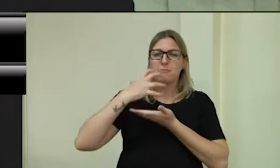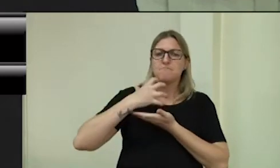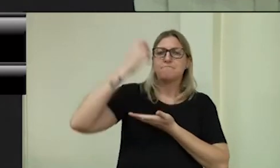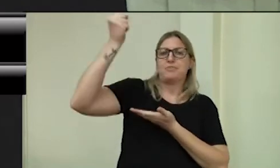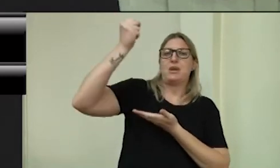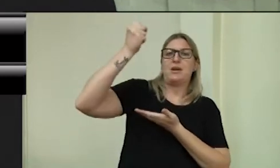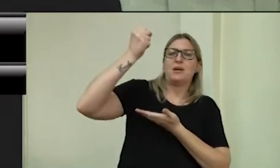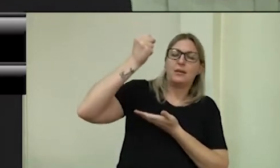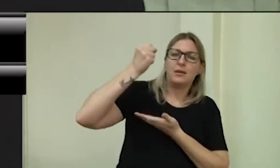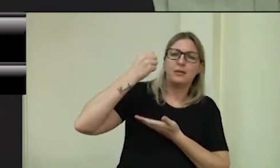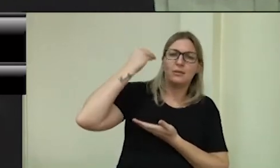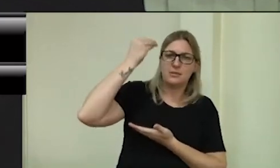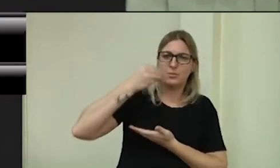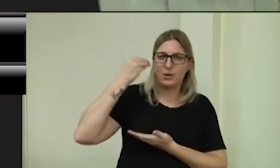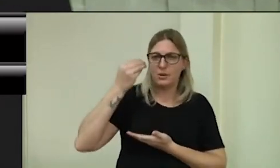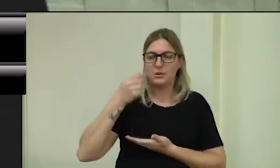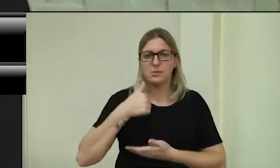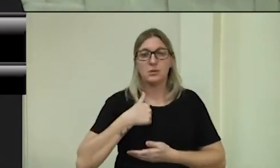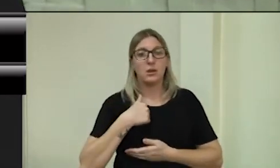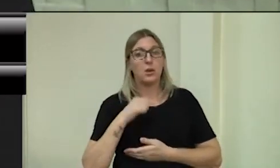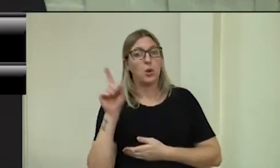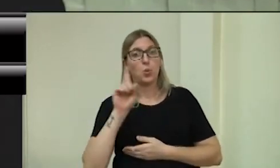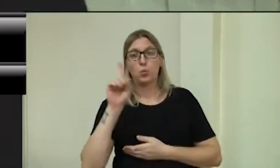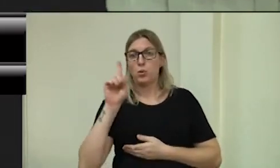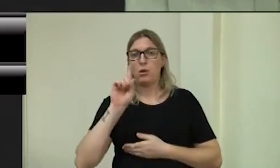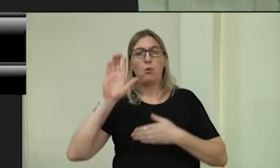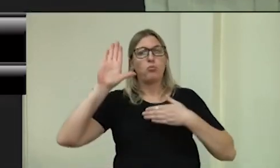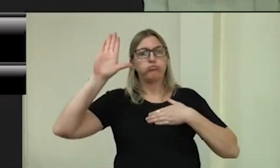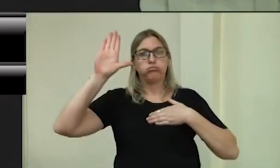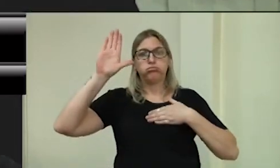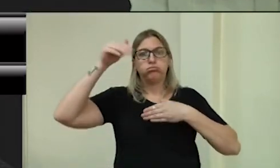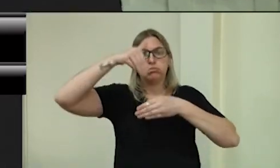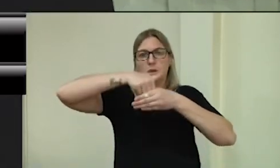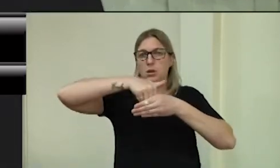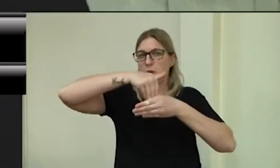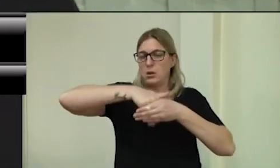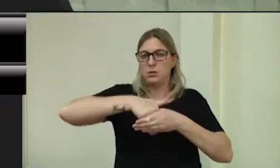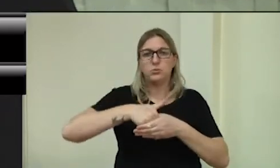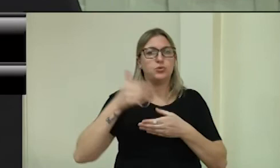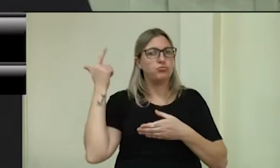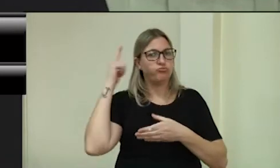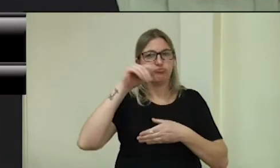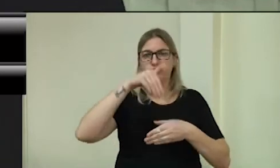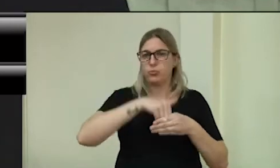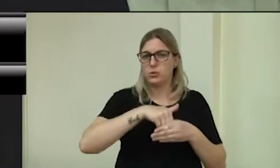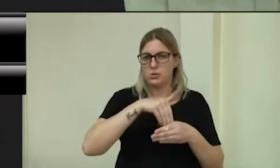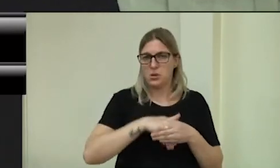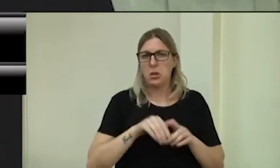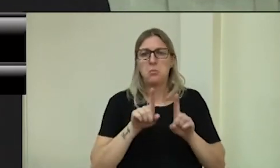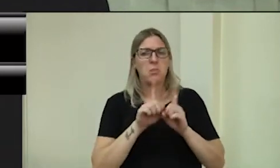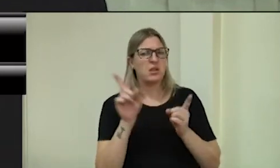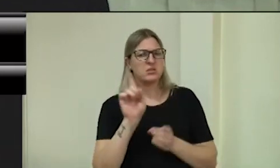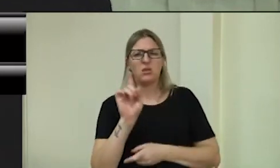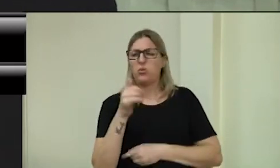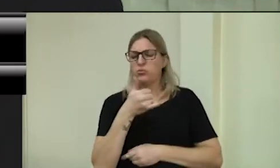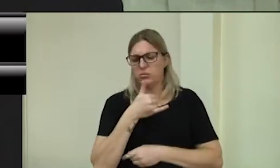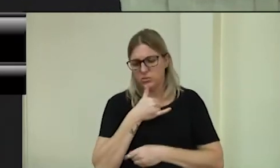Eu não me elegi, mas também não fiquei triste, porque eu sabia que é algo difícil,